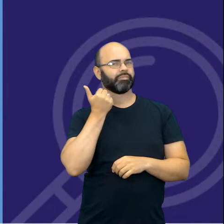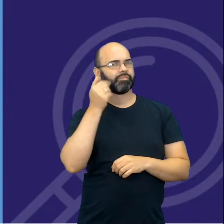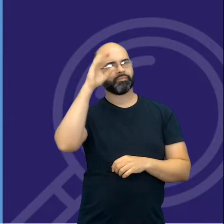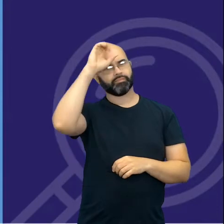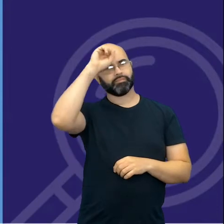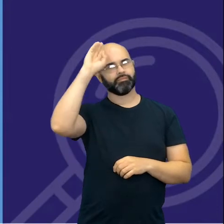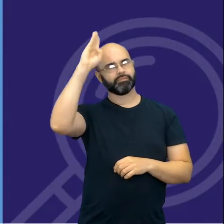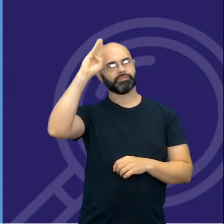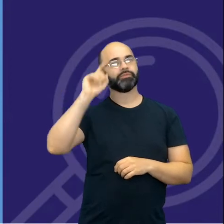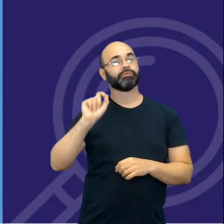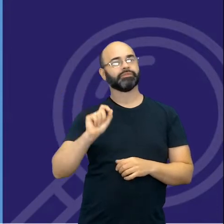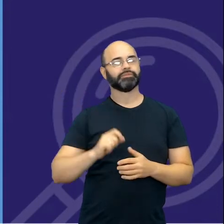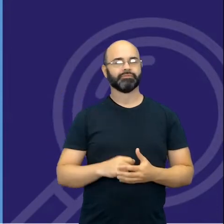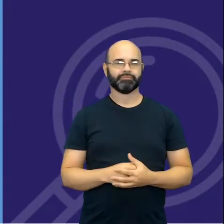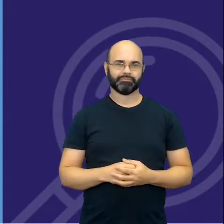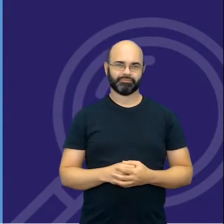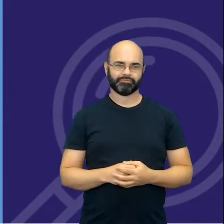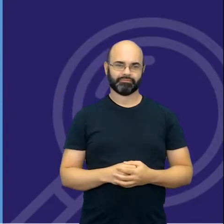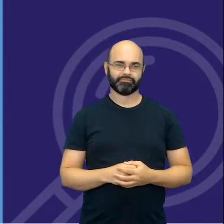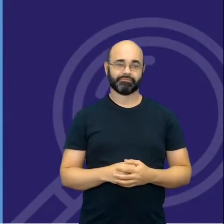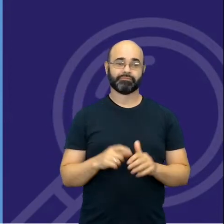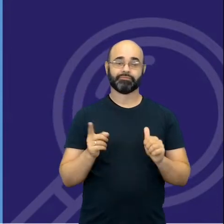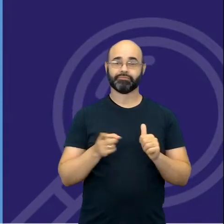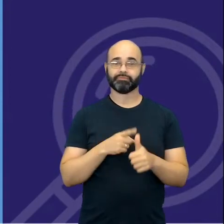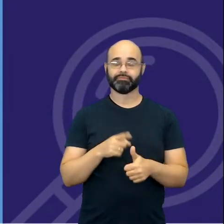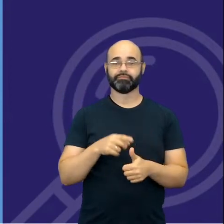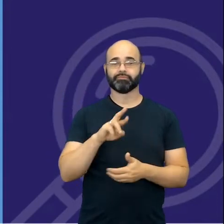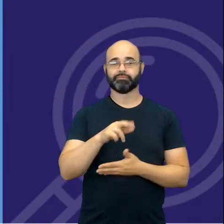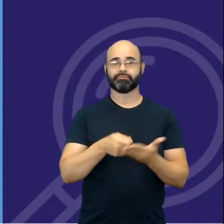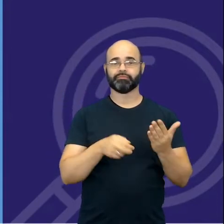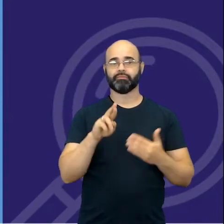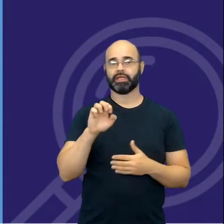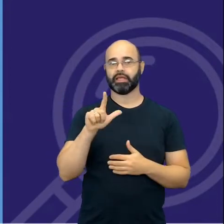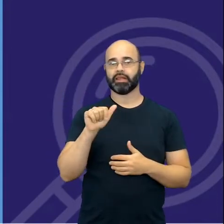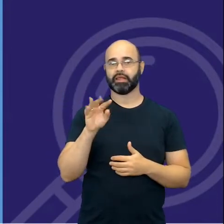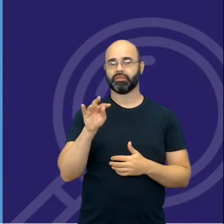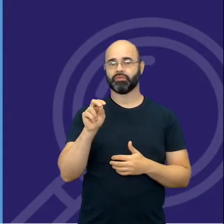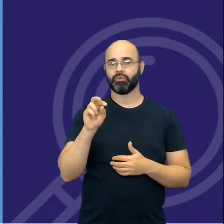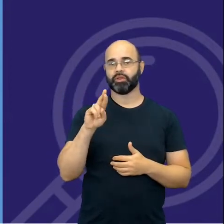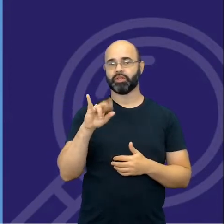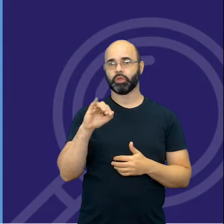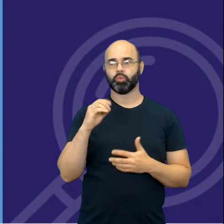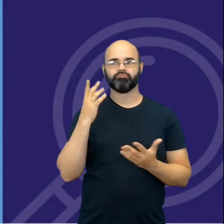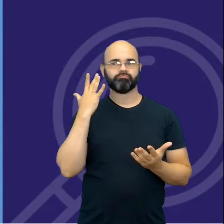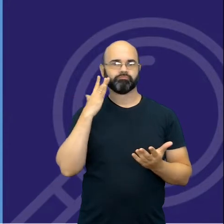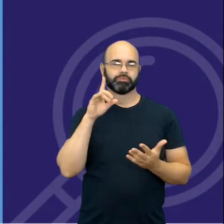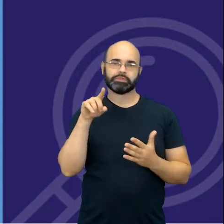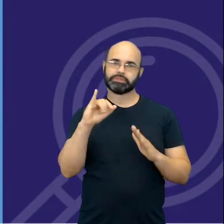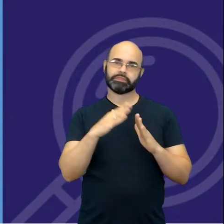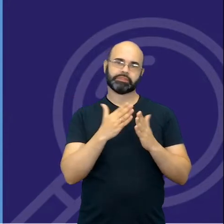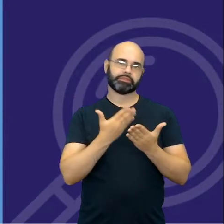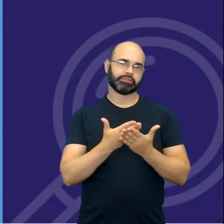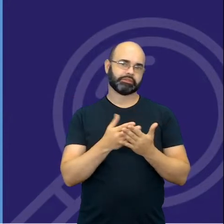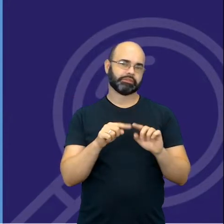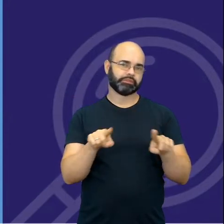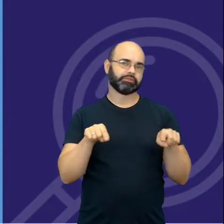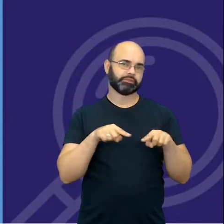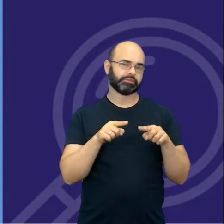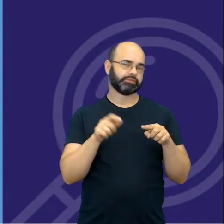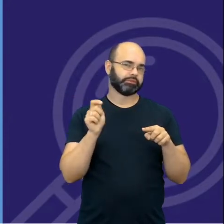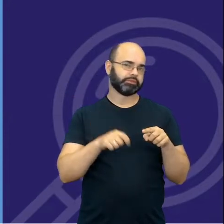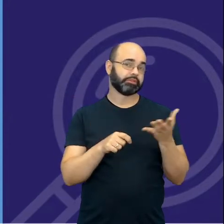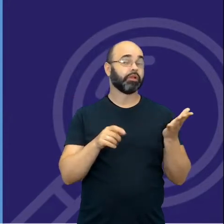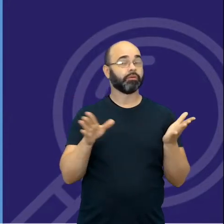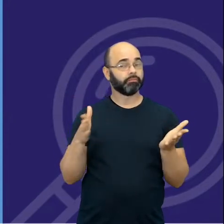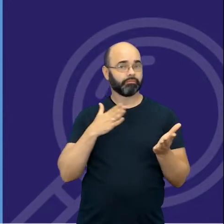Primeiro, eu peço relatório. Não sei se vocês conseguem ter essa realidade. Na minha realidade, isso já é possível. Eles já estão